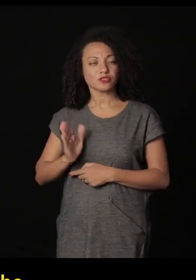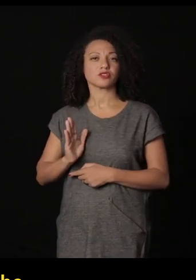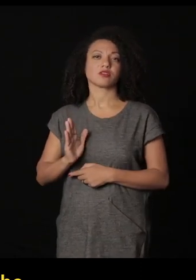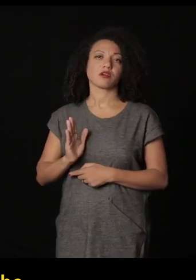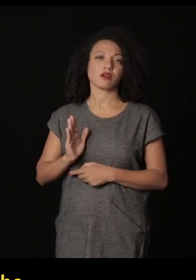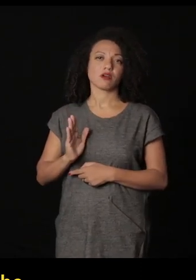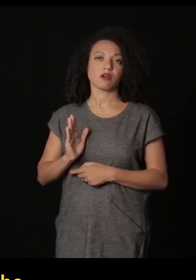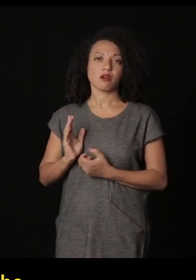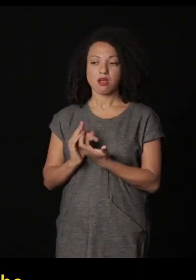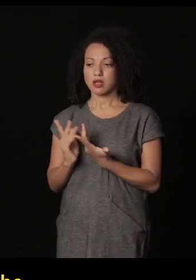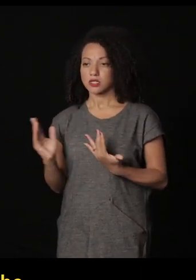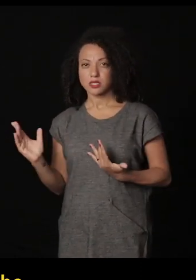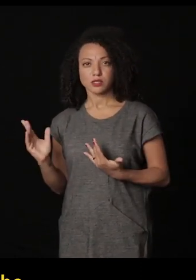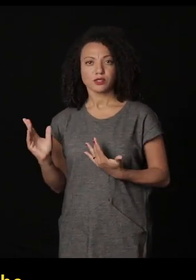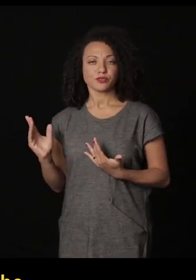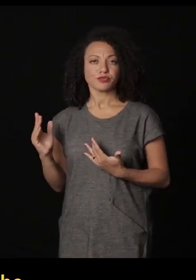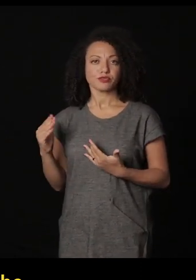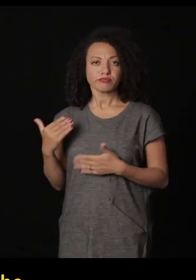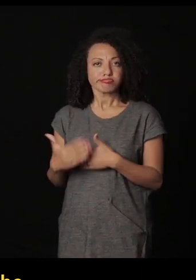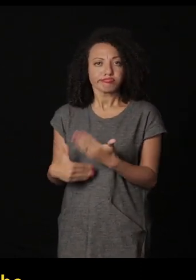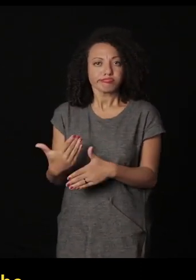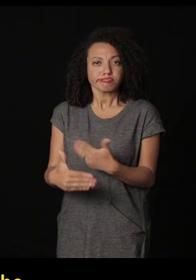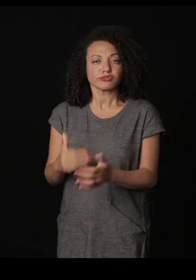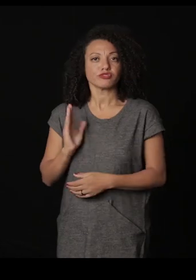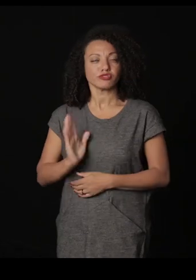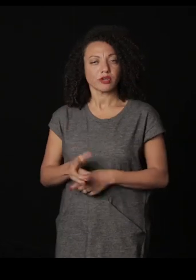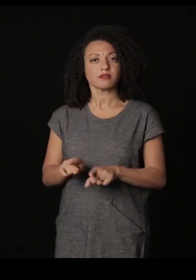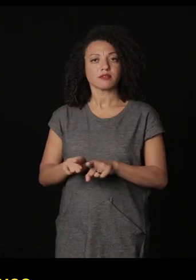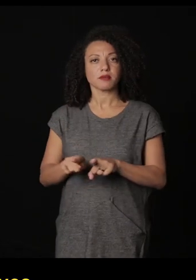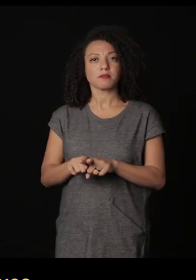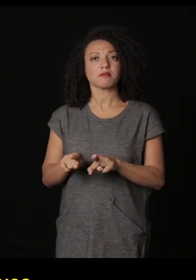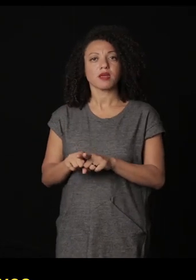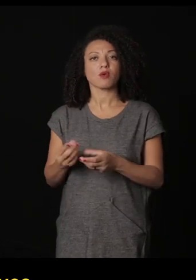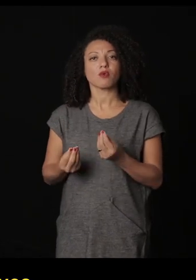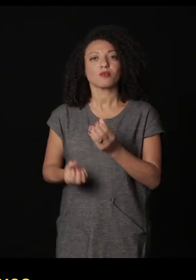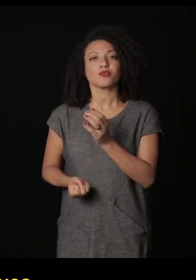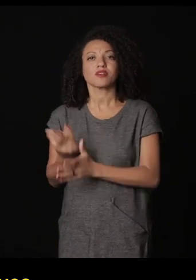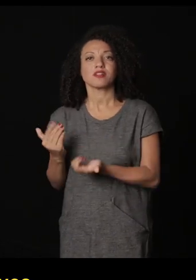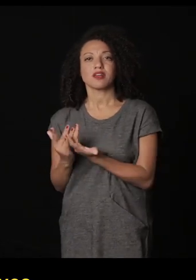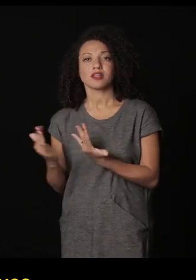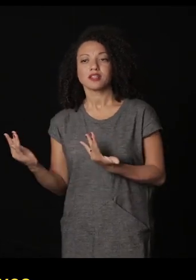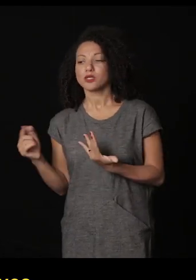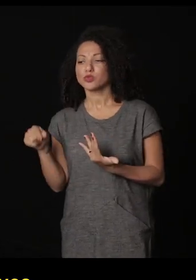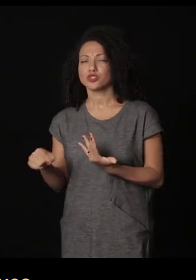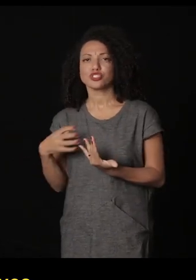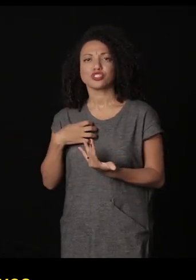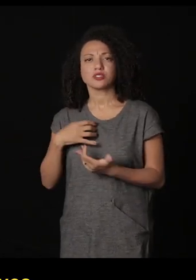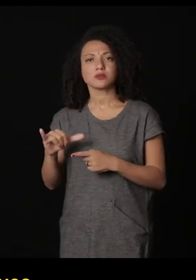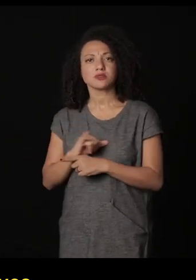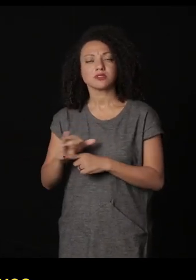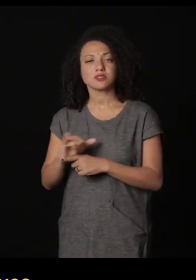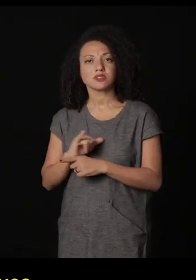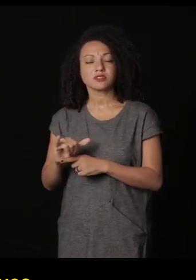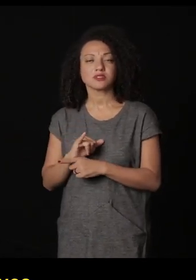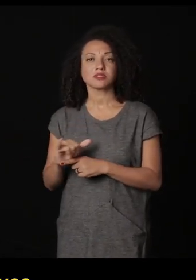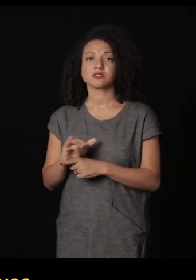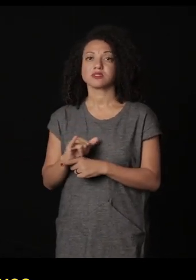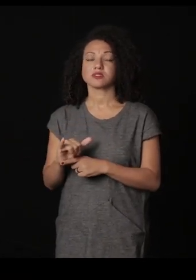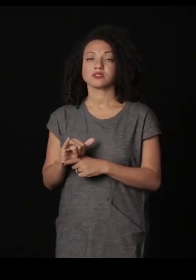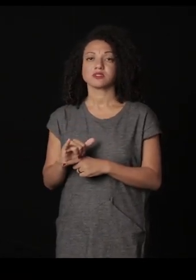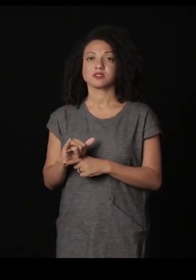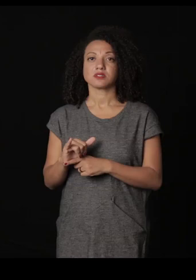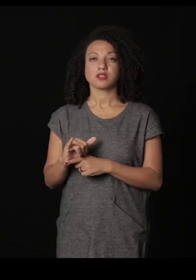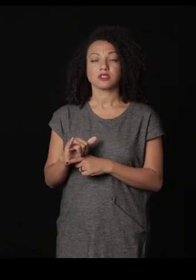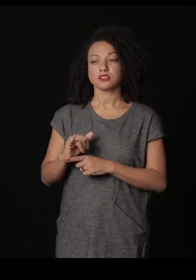porque eu acho que eu venho trabalhando com arquivos e com constituição de arquivos como estratégia